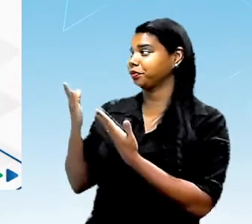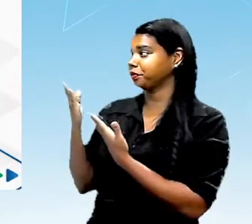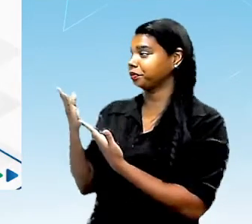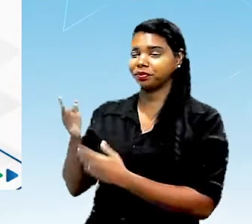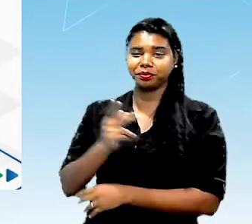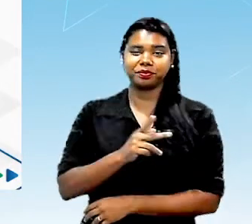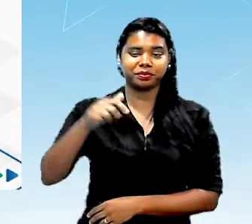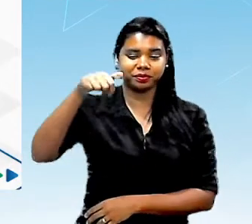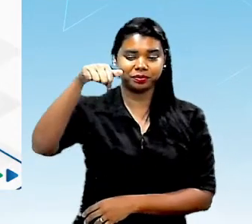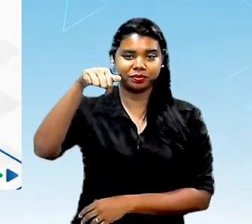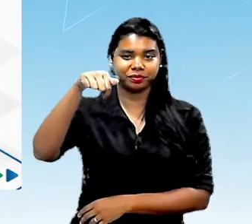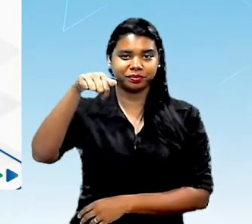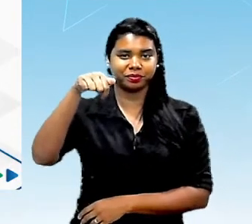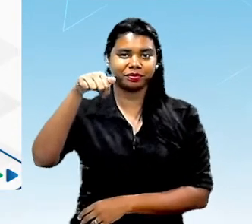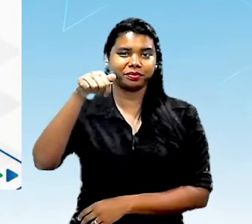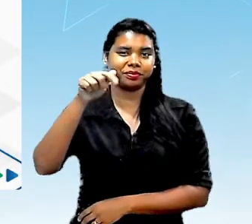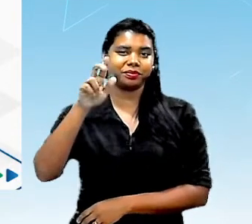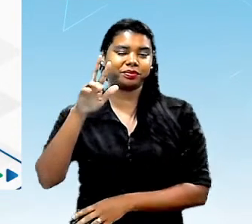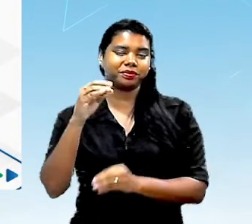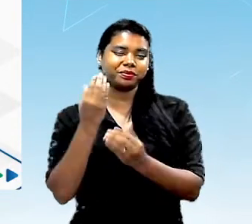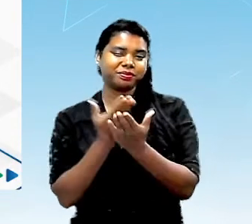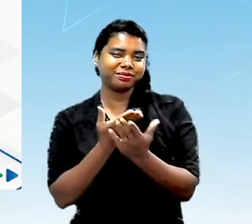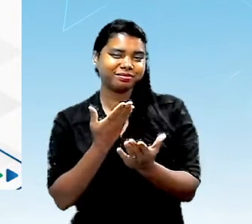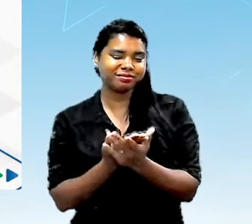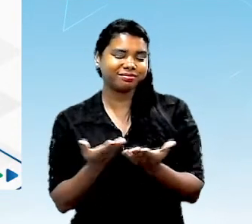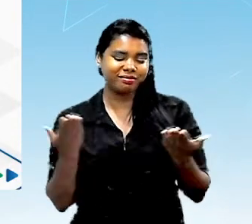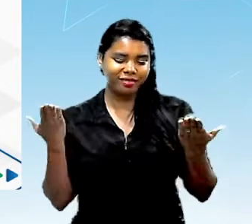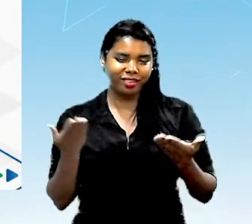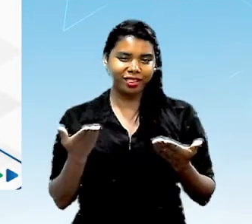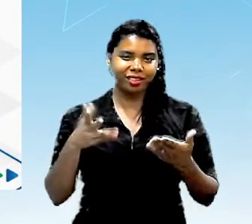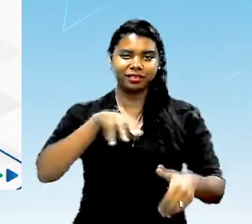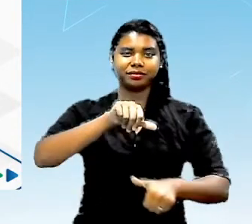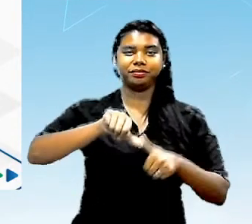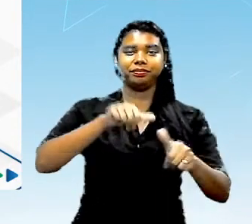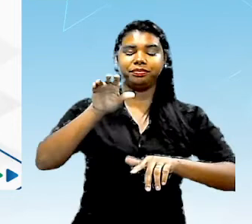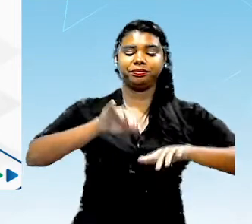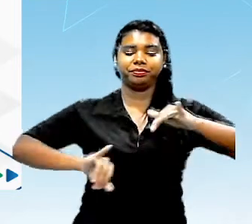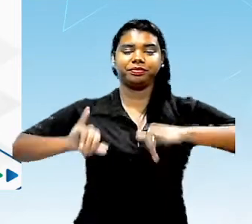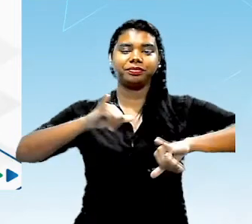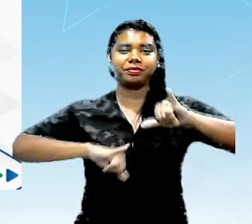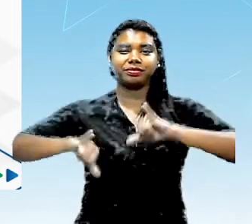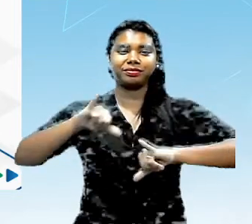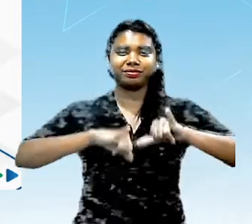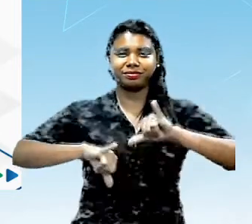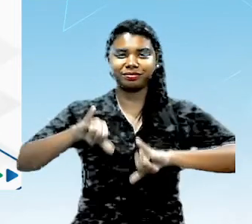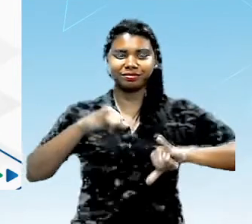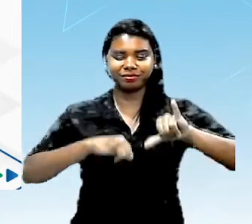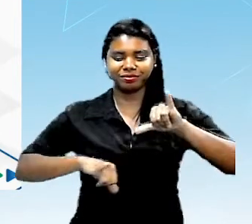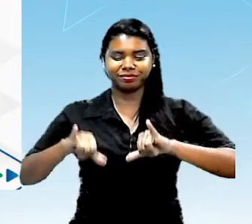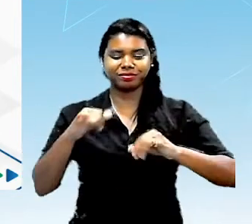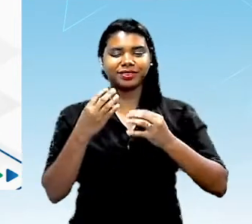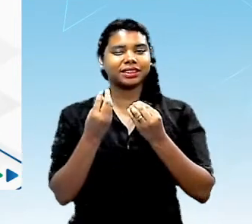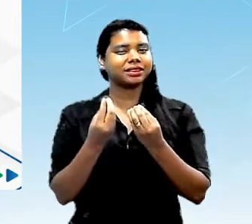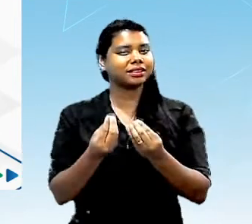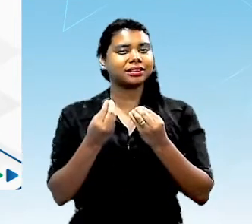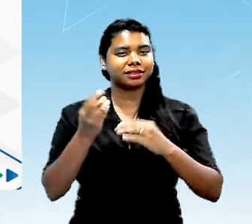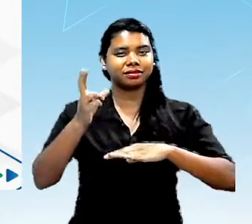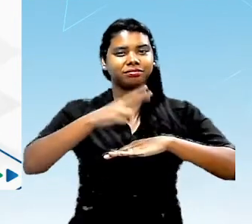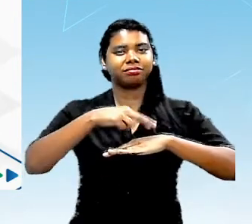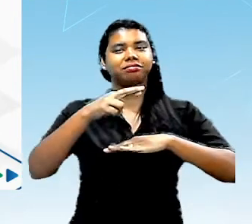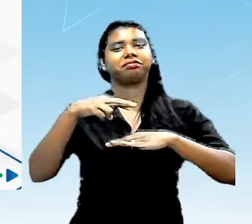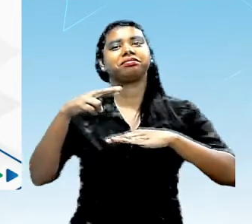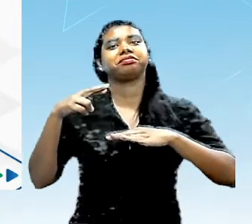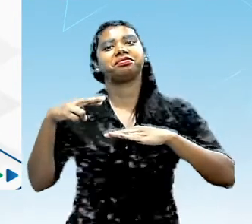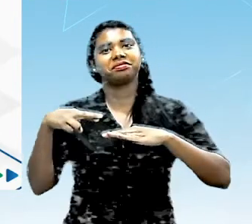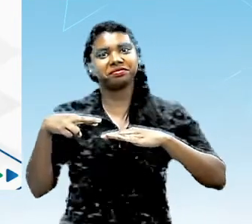anti e a gente tem mais uma aula juntos, né? Transformações químicas, vamos falar aí de como as reações quím